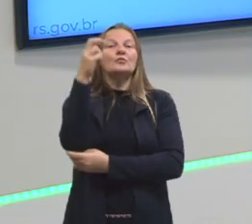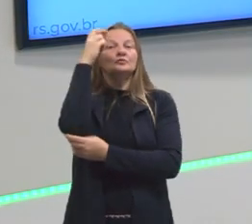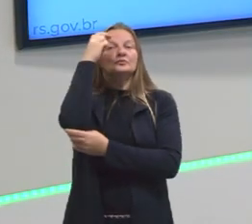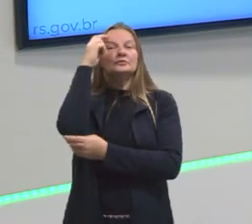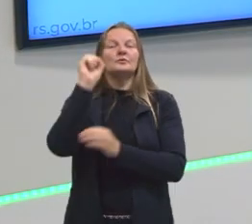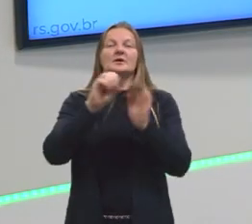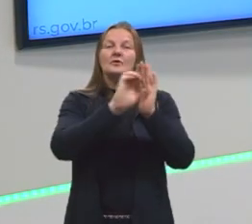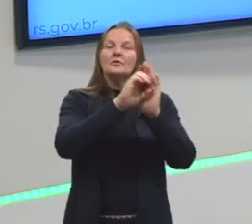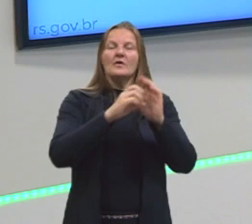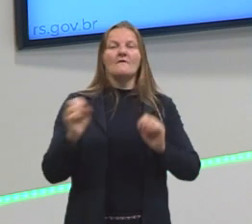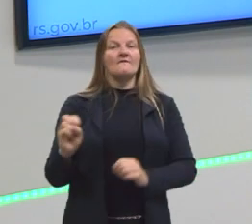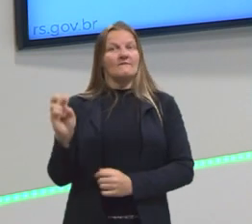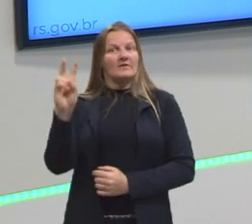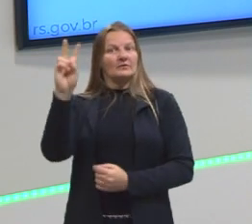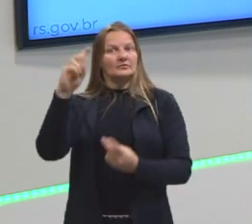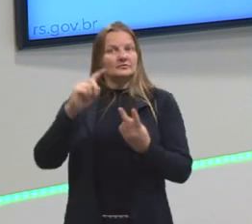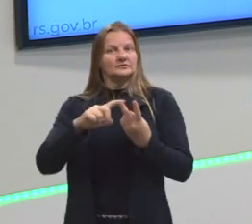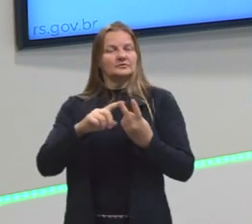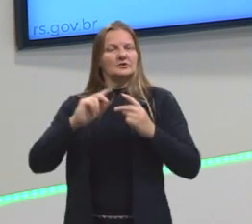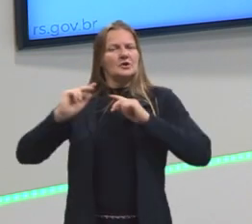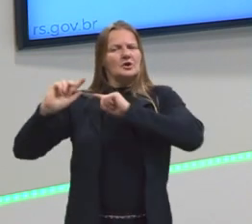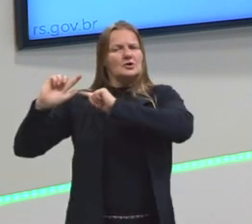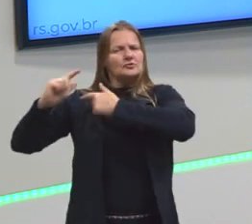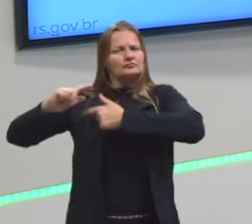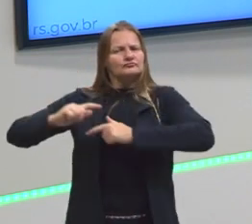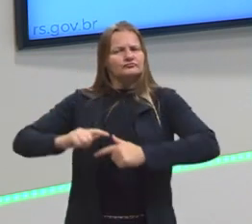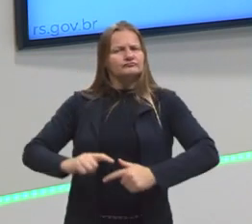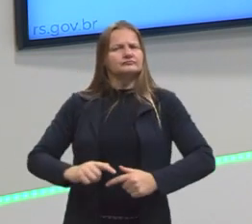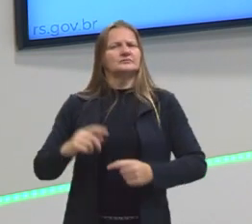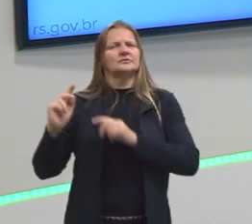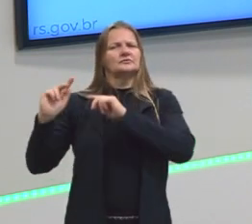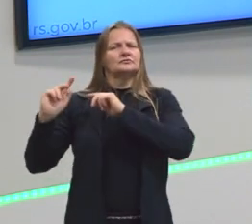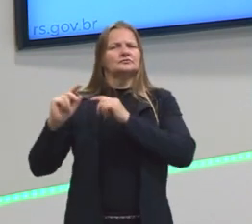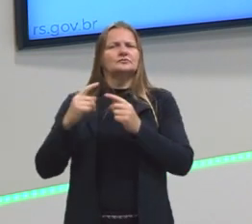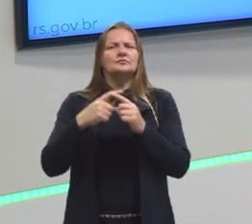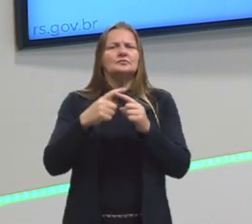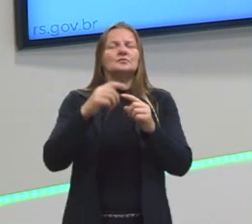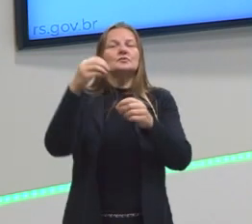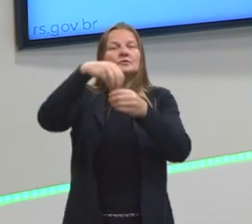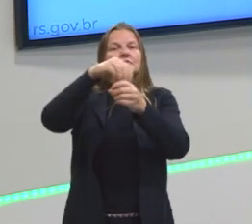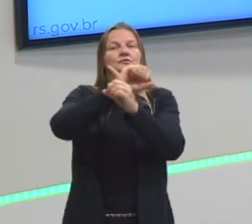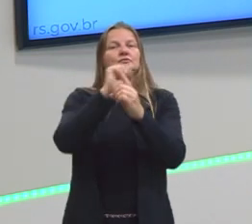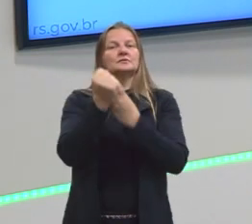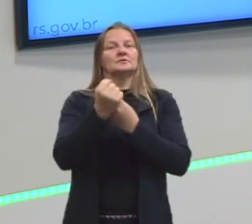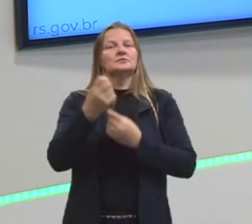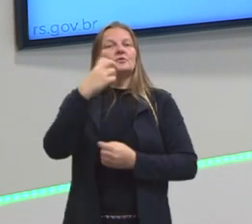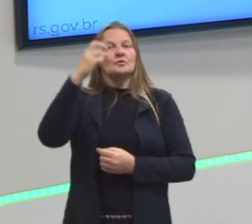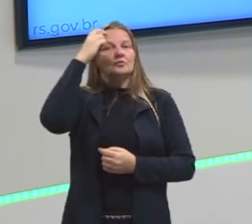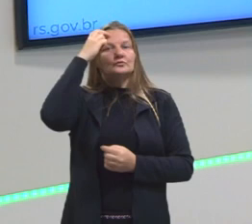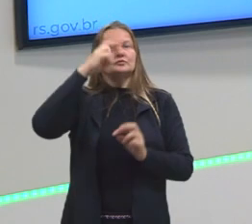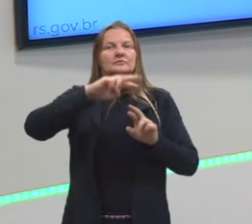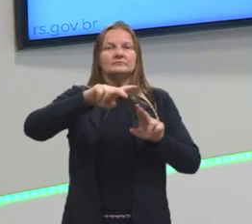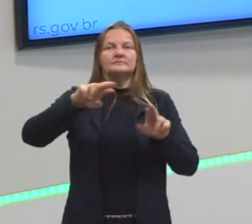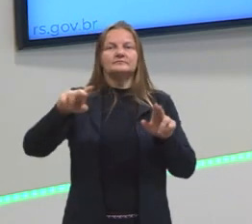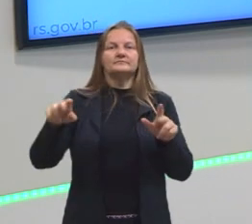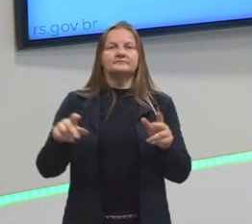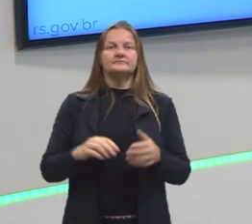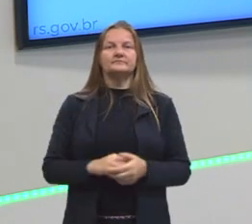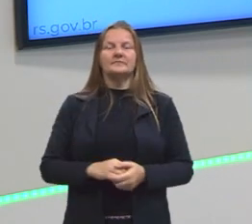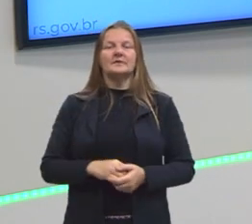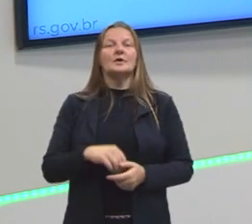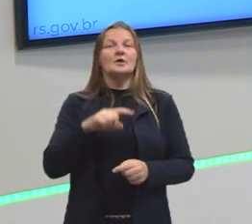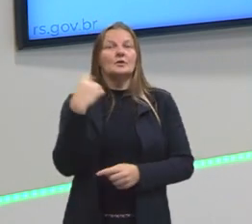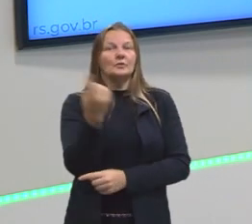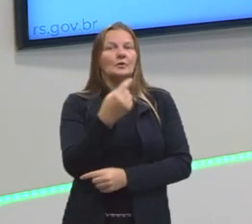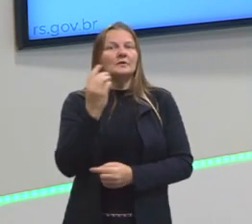Então, o conjunto de valores, de tradições, de normas de uma sociedade, são culturas. Ok? Nós também já vimos